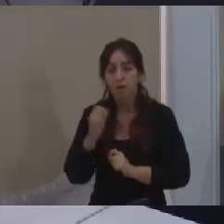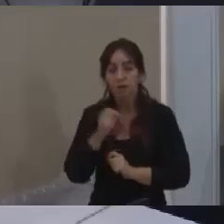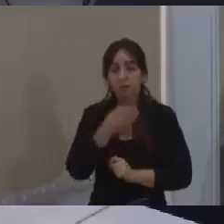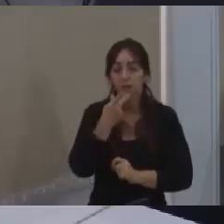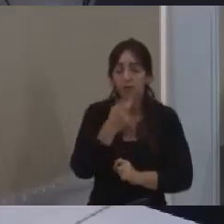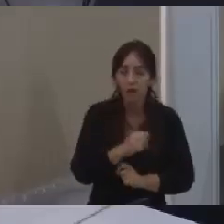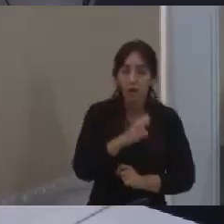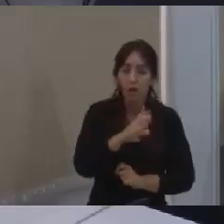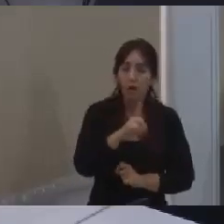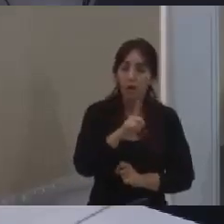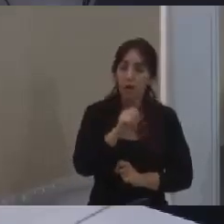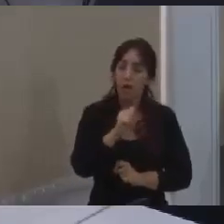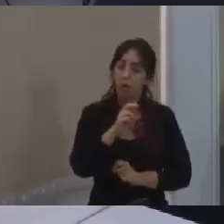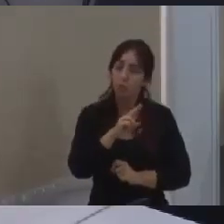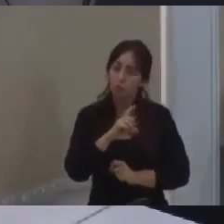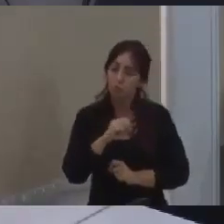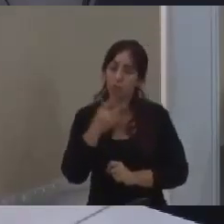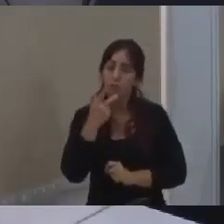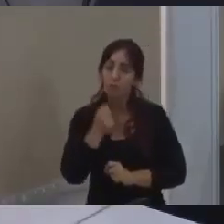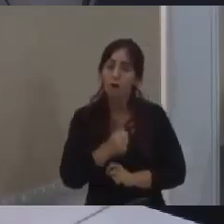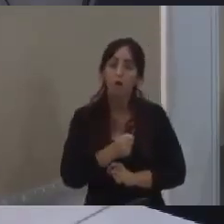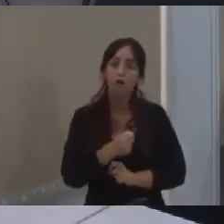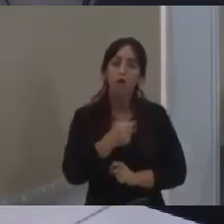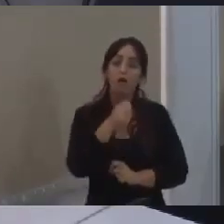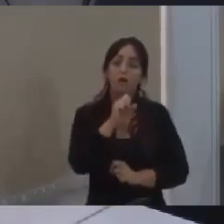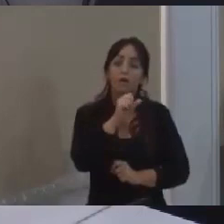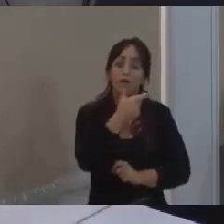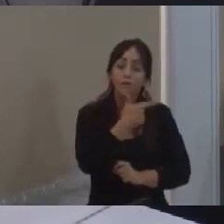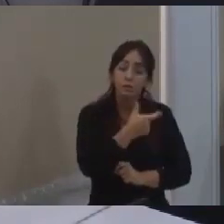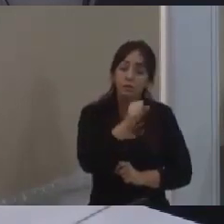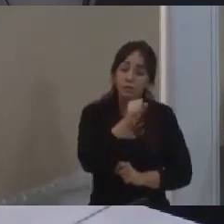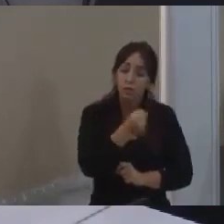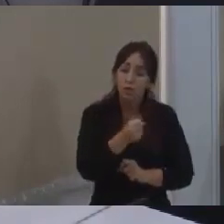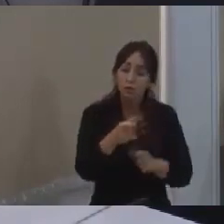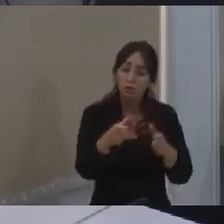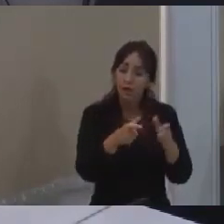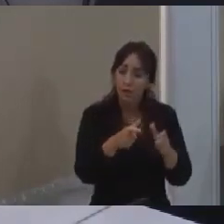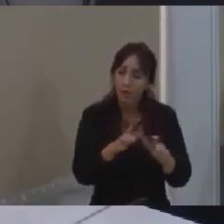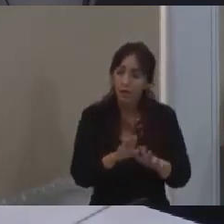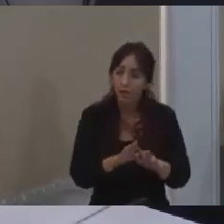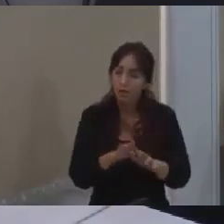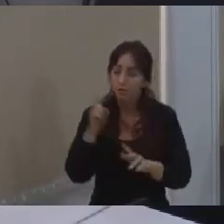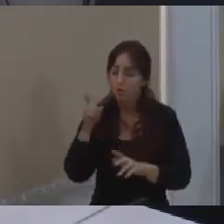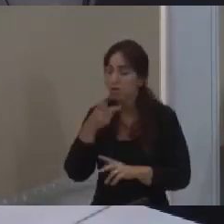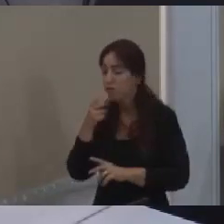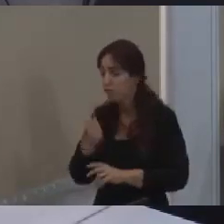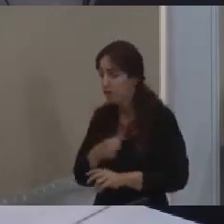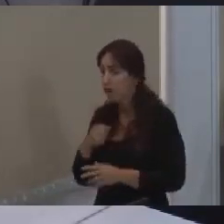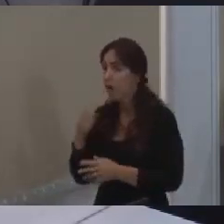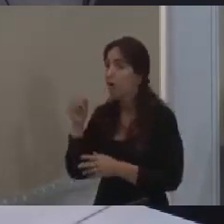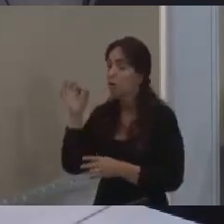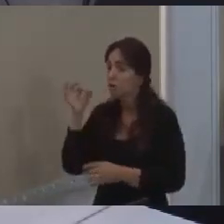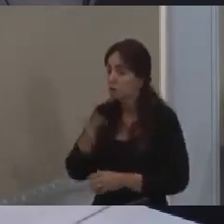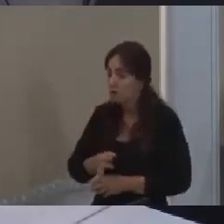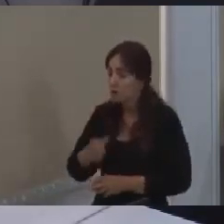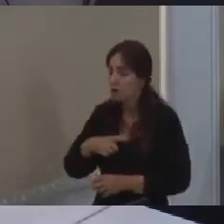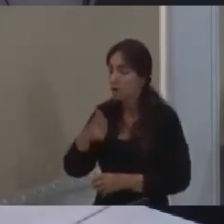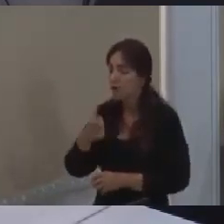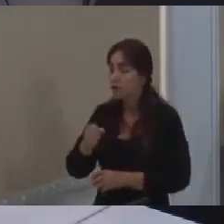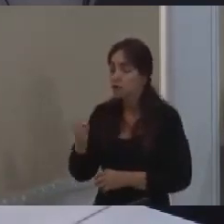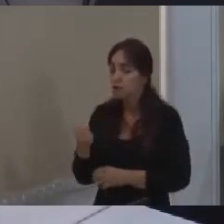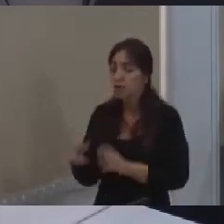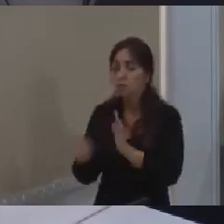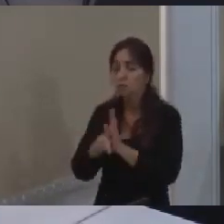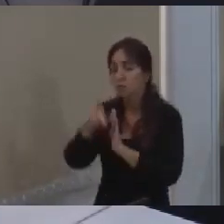tinha afirmado os 28 terrenos, e a senhora confirmou essa informação falando que são 28 terrenos em AIS, de propriedade da